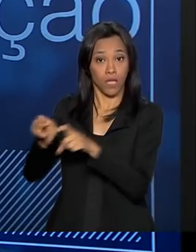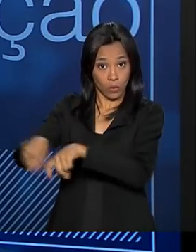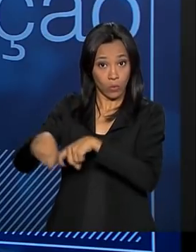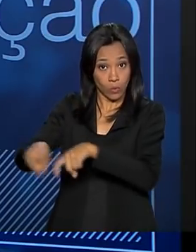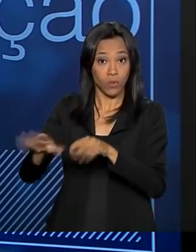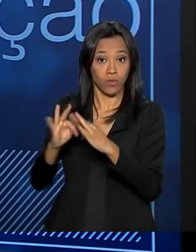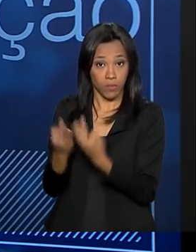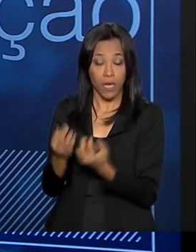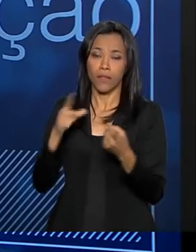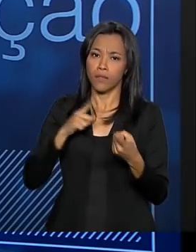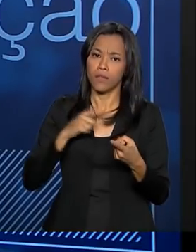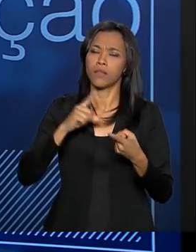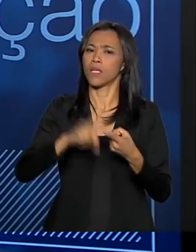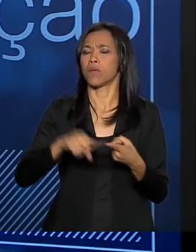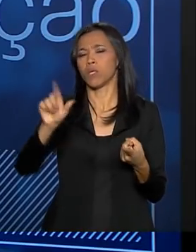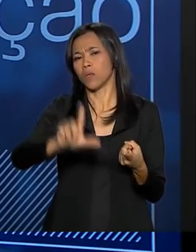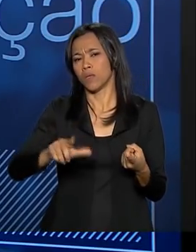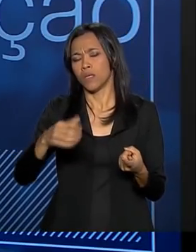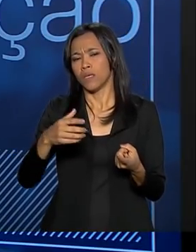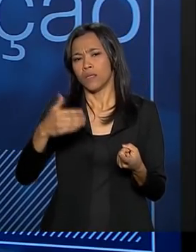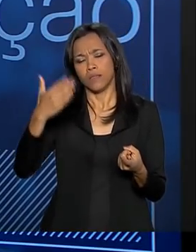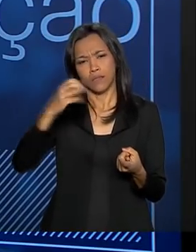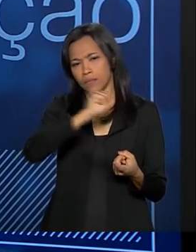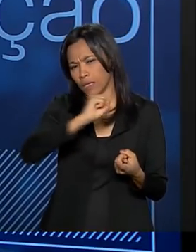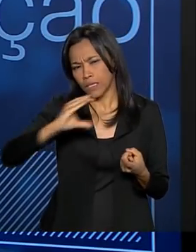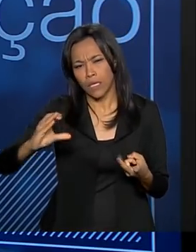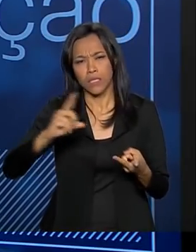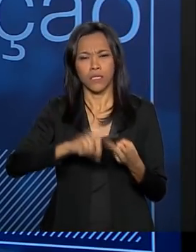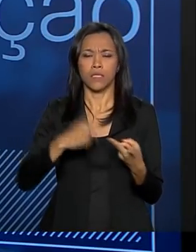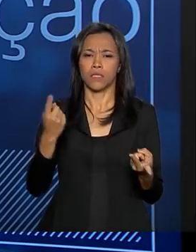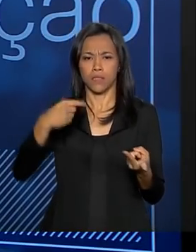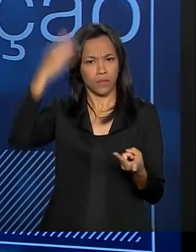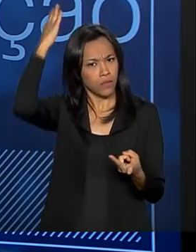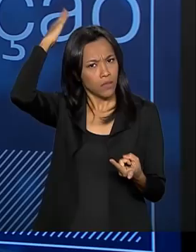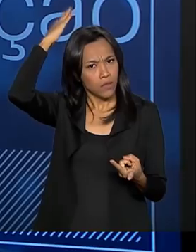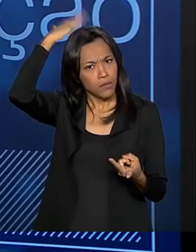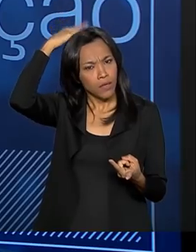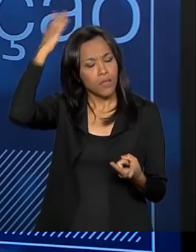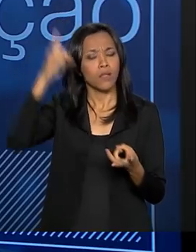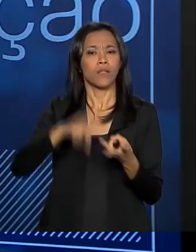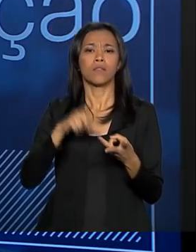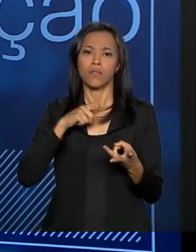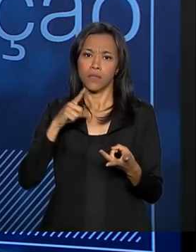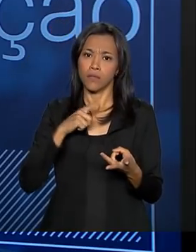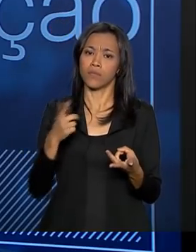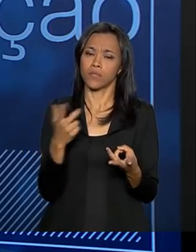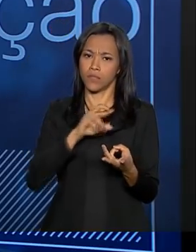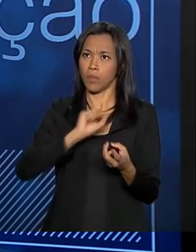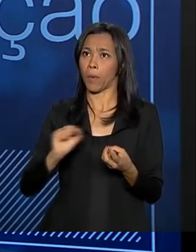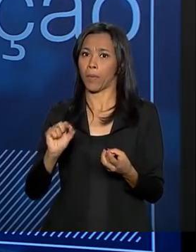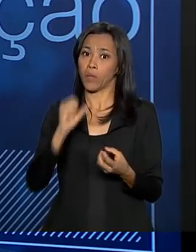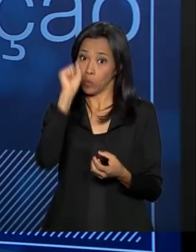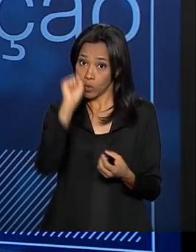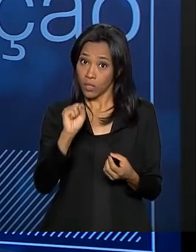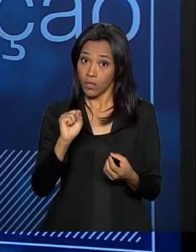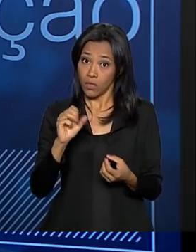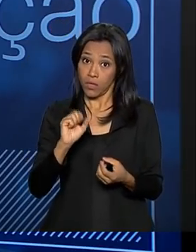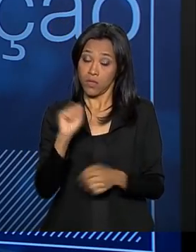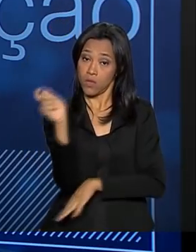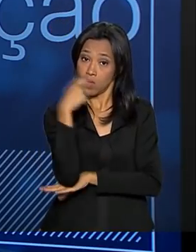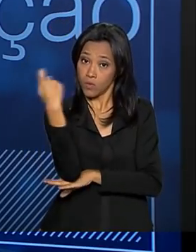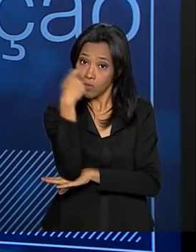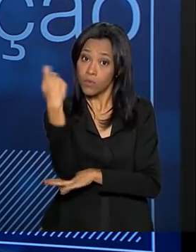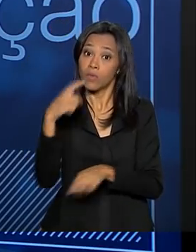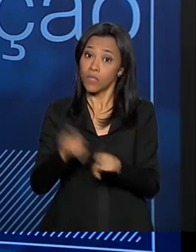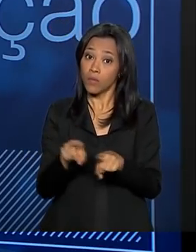no Rio Grande do Sul, no Paraná, em Santa Catarina. Nós já temos algumas iniciativas no Nordeste. Então, o olhar para a agricultura familiar